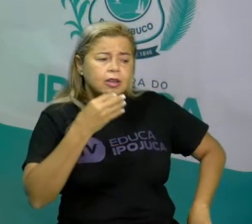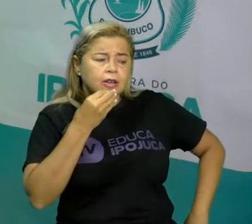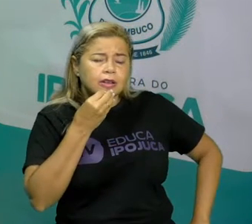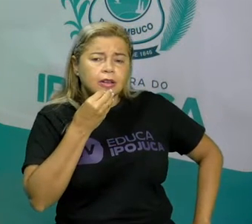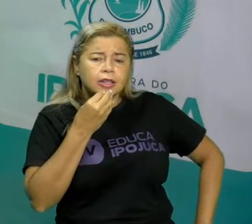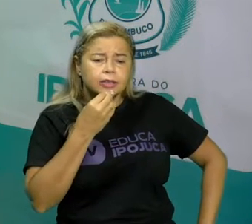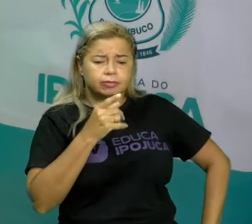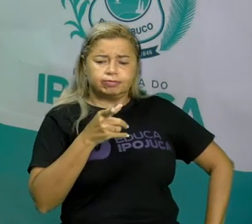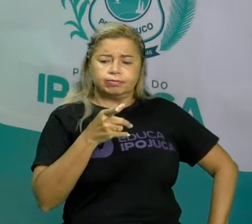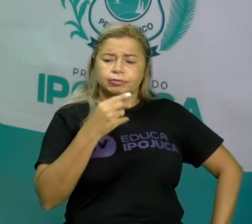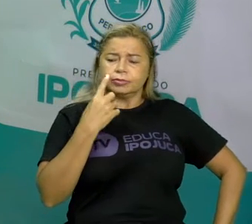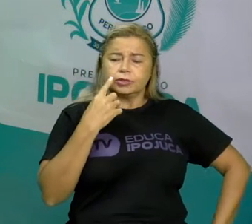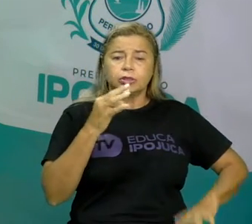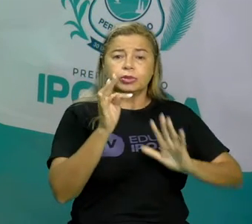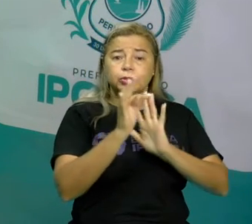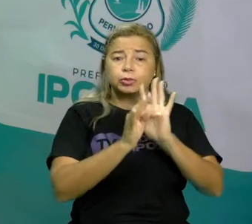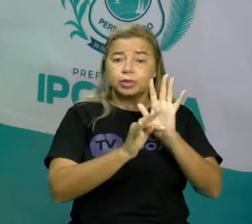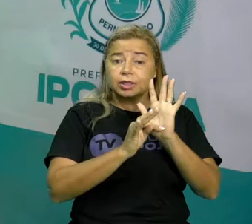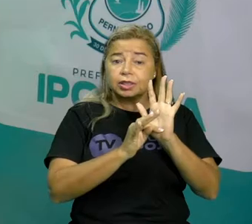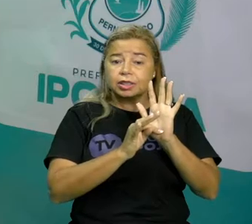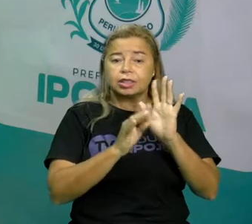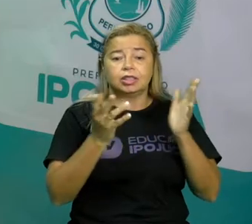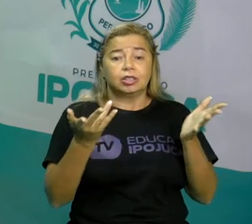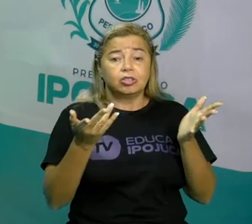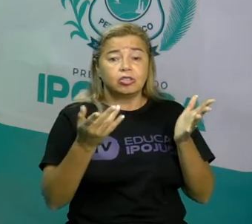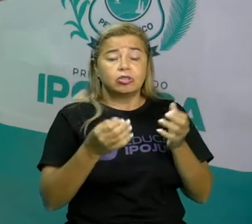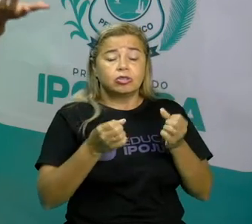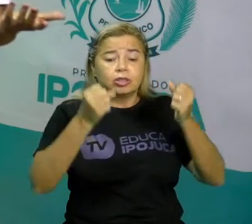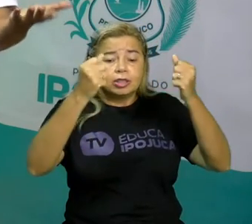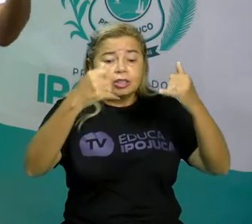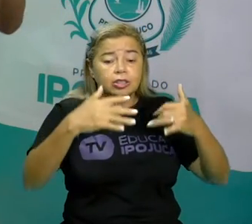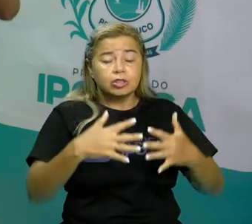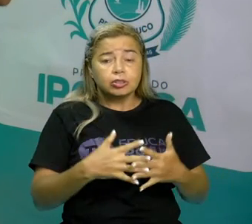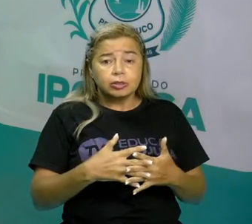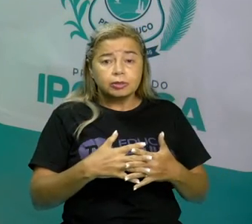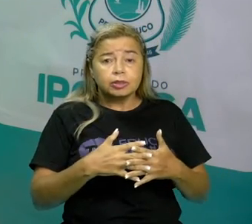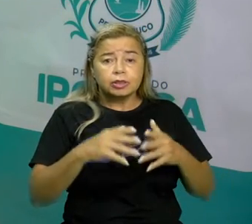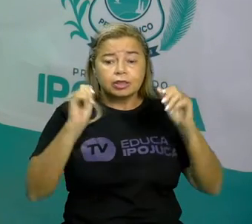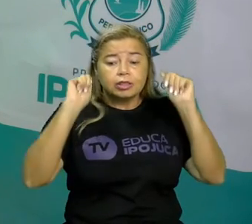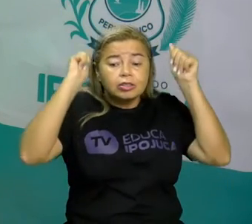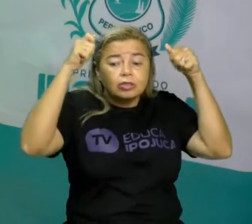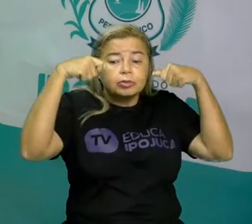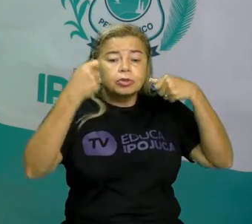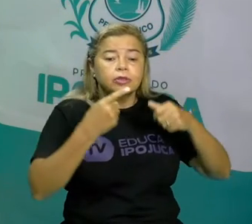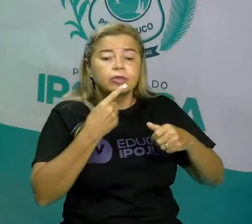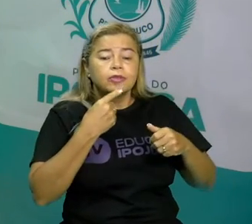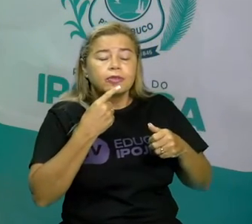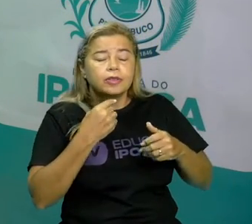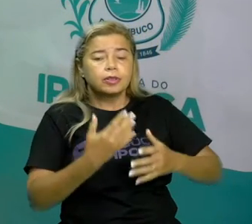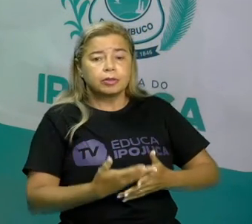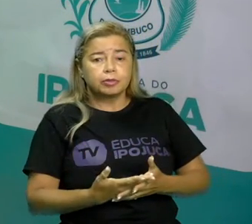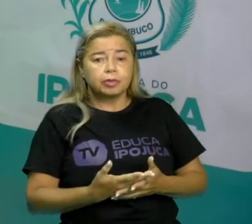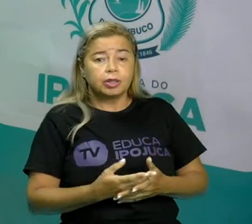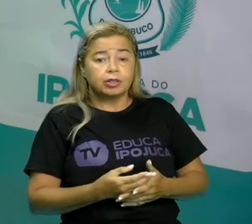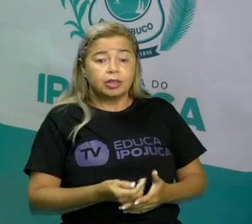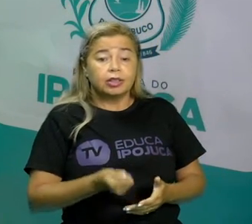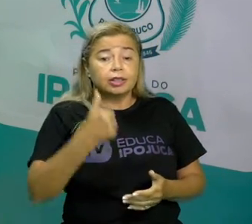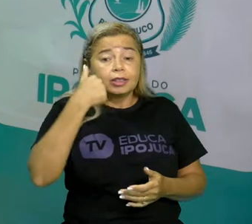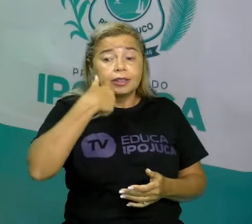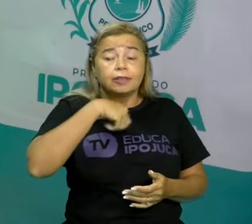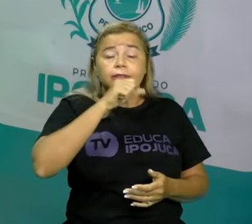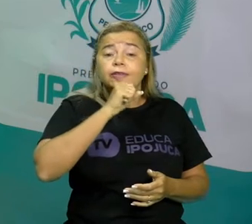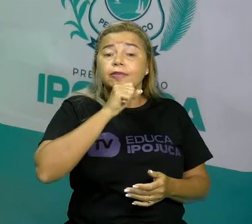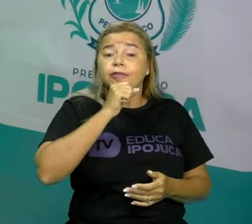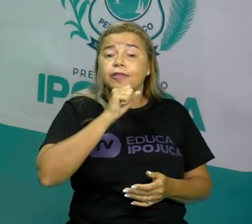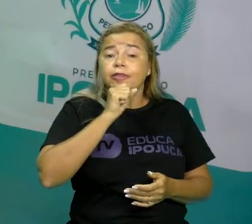ó, ali a vovó da Chapeuzinho estava doente, a mãe chamou para levar os doces, mas não vá por ali não, não desobedeça